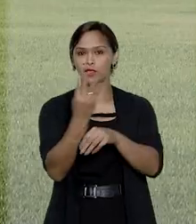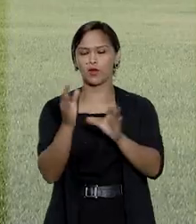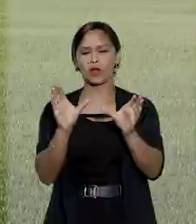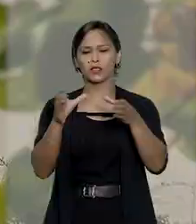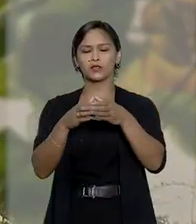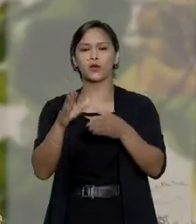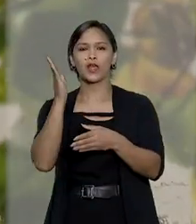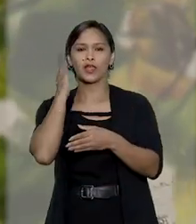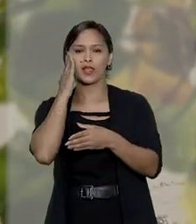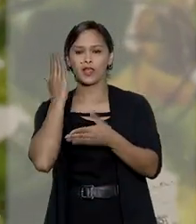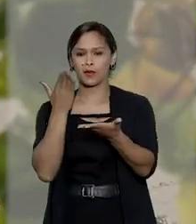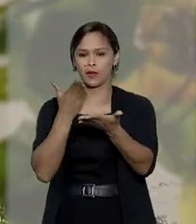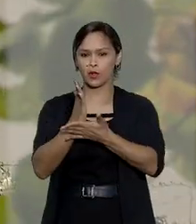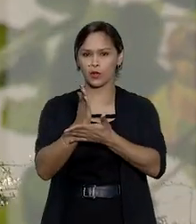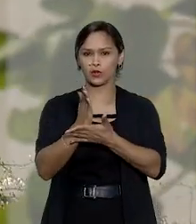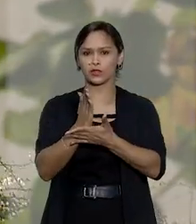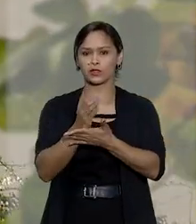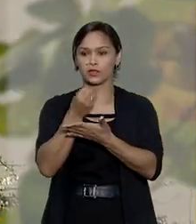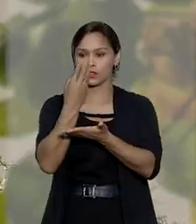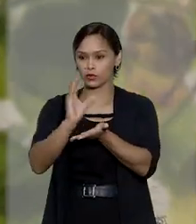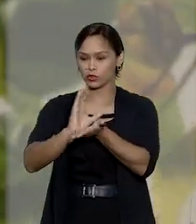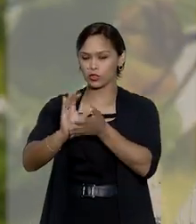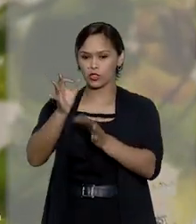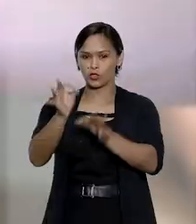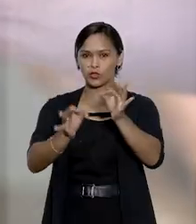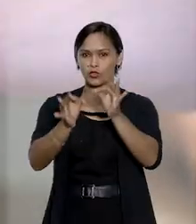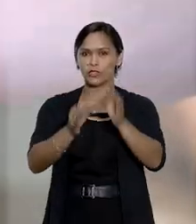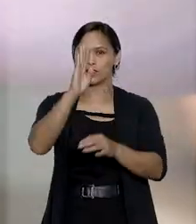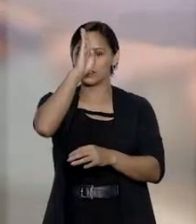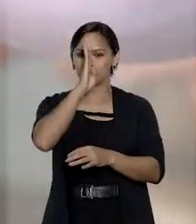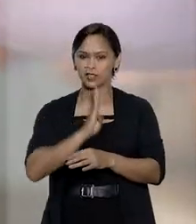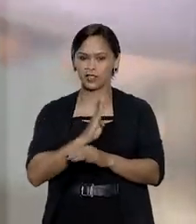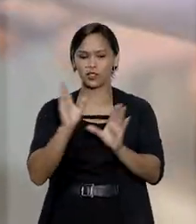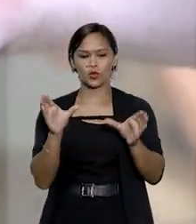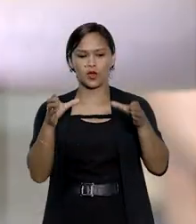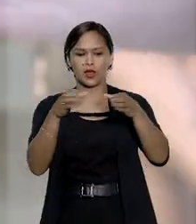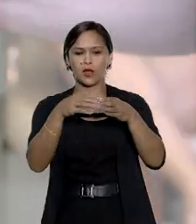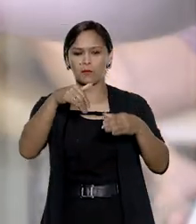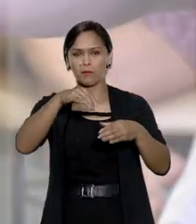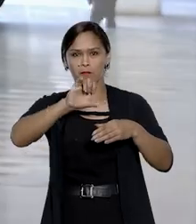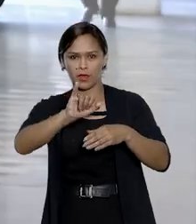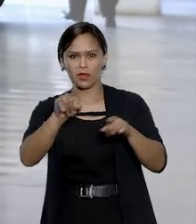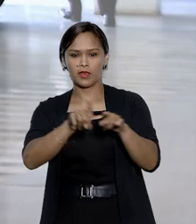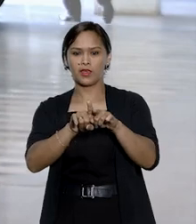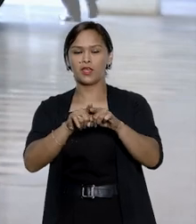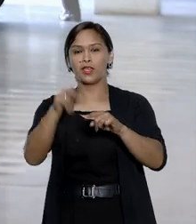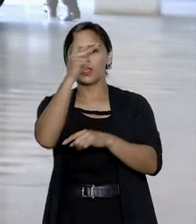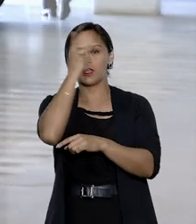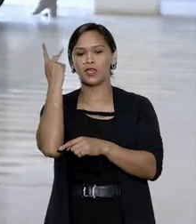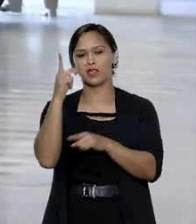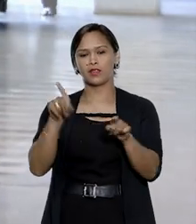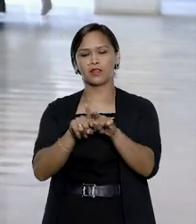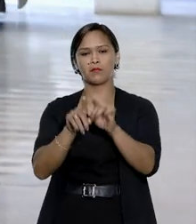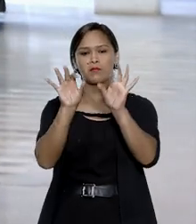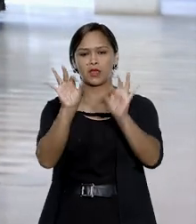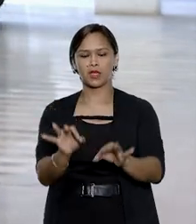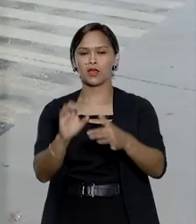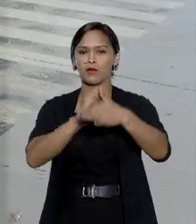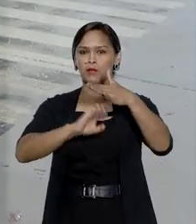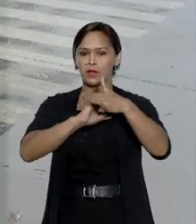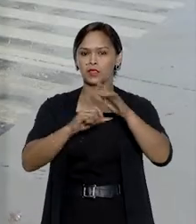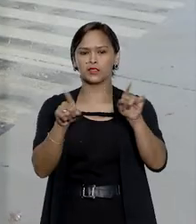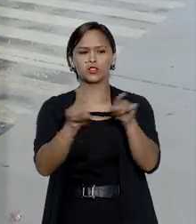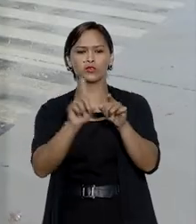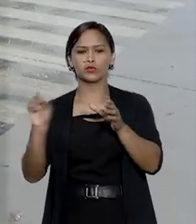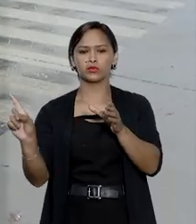entenderam que, para a concessão do benefício de justiça gratuita ao microempreendedor individual e ao empresário individual, basta